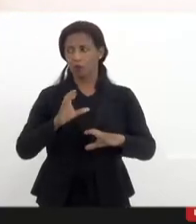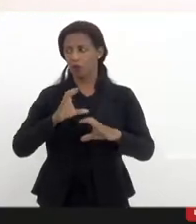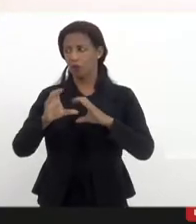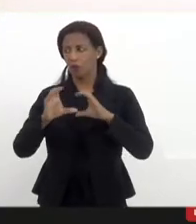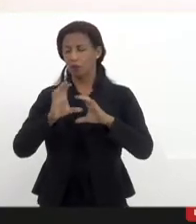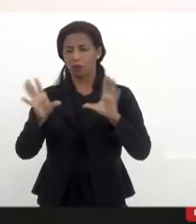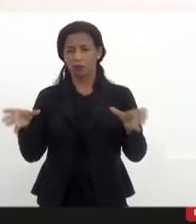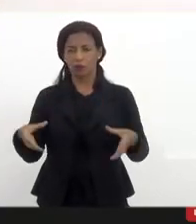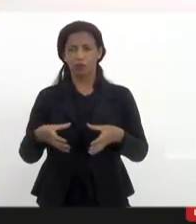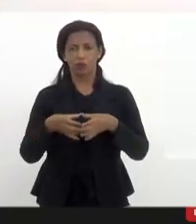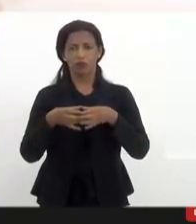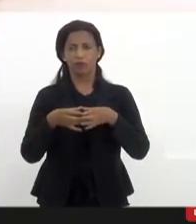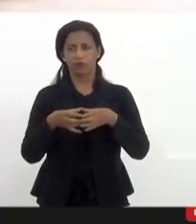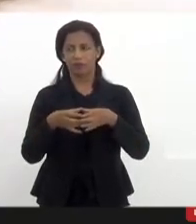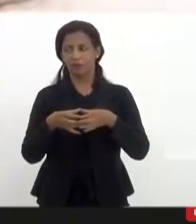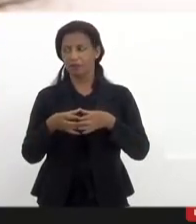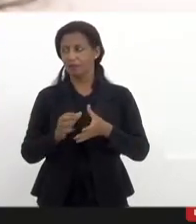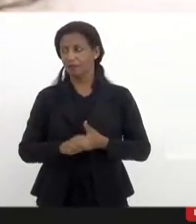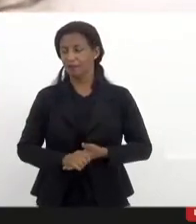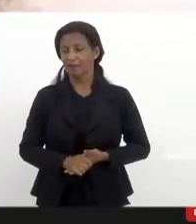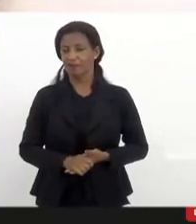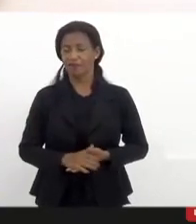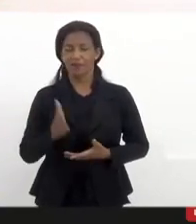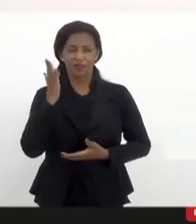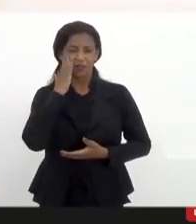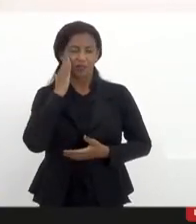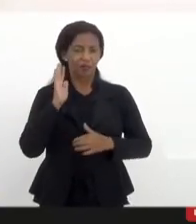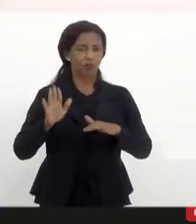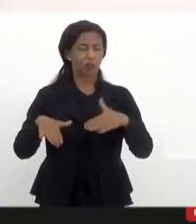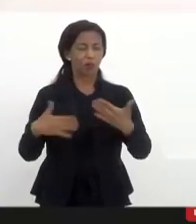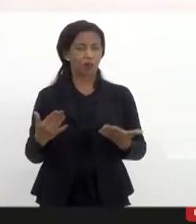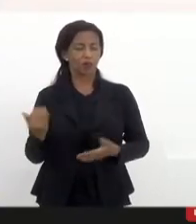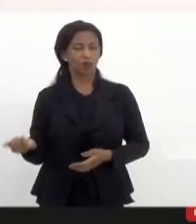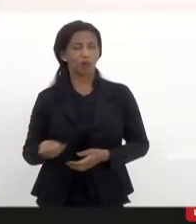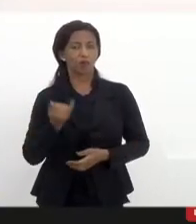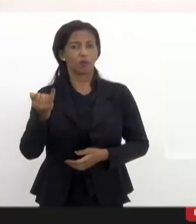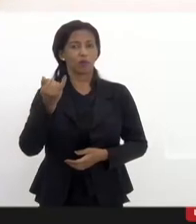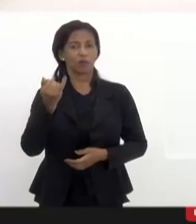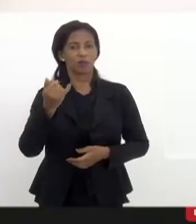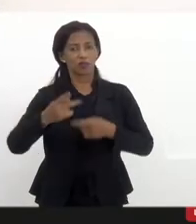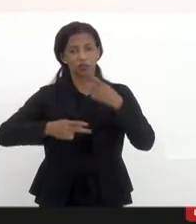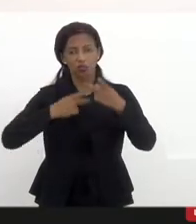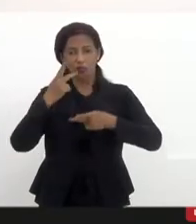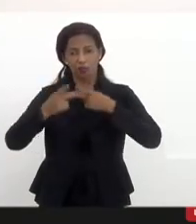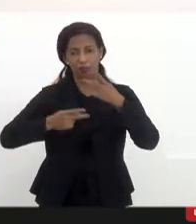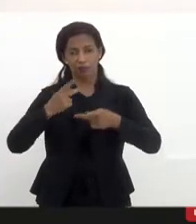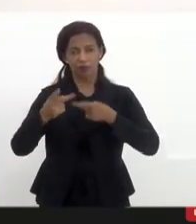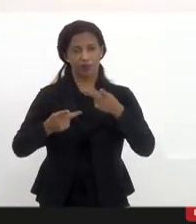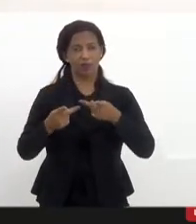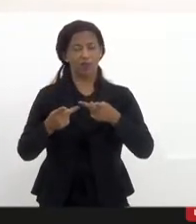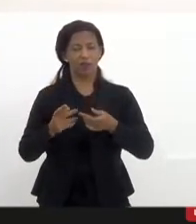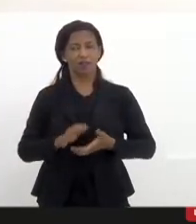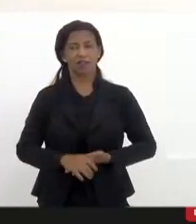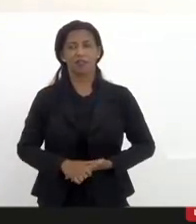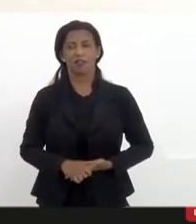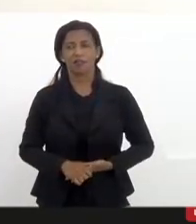comunitária. A gente sabe o quanto que o papel de uma narrativa hegemônica que foi